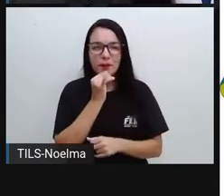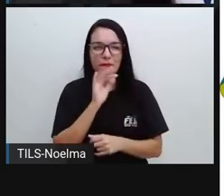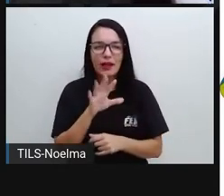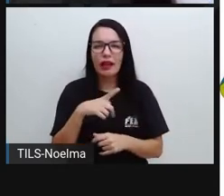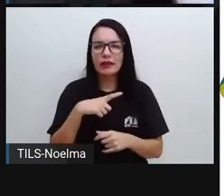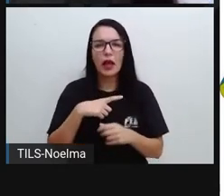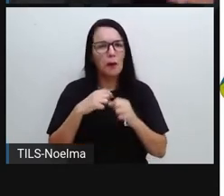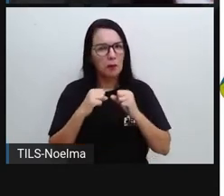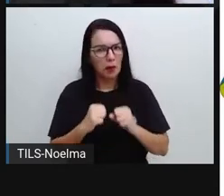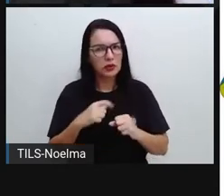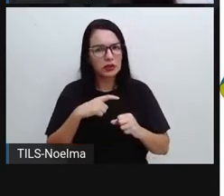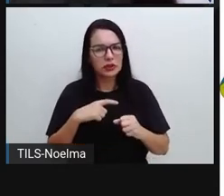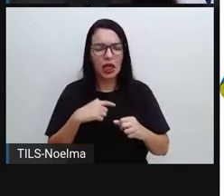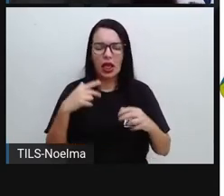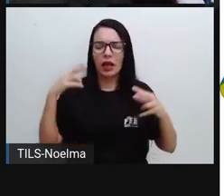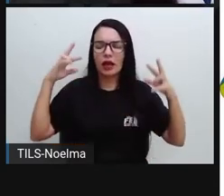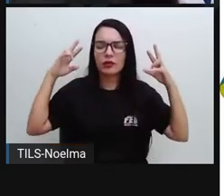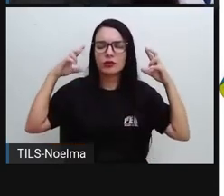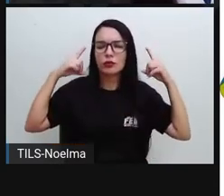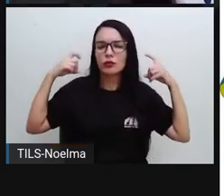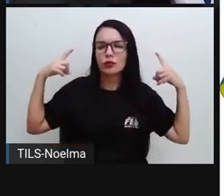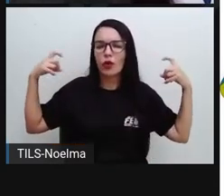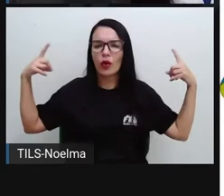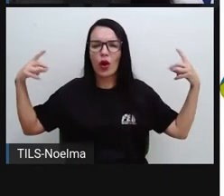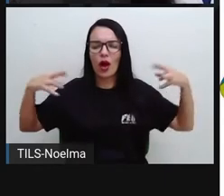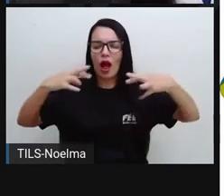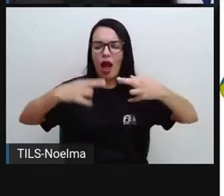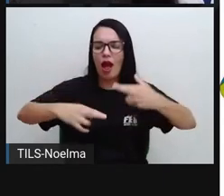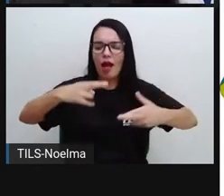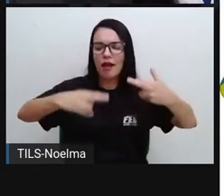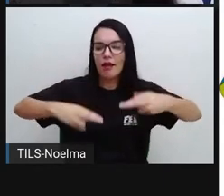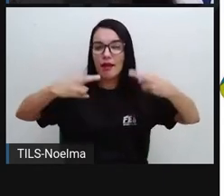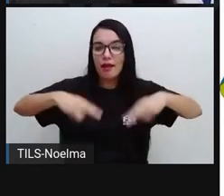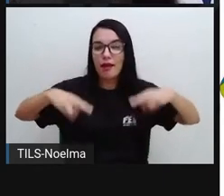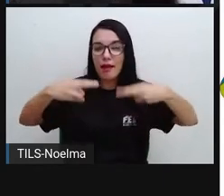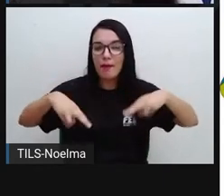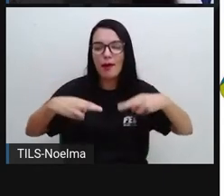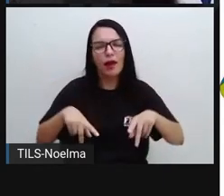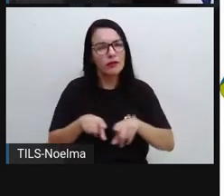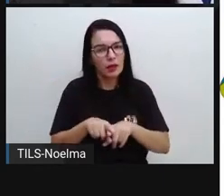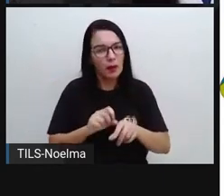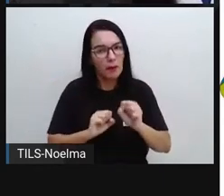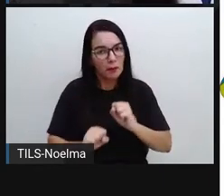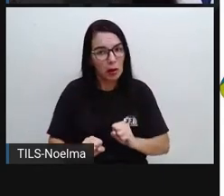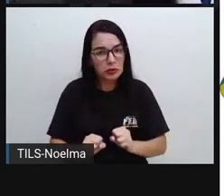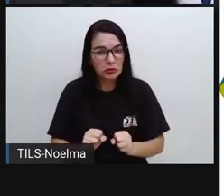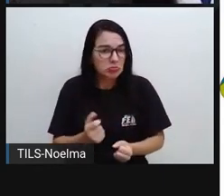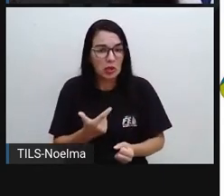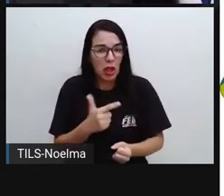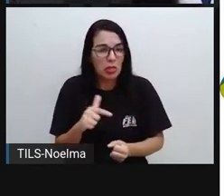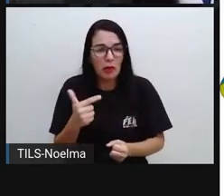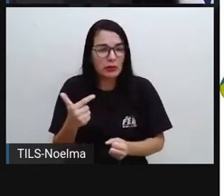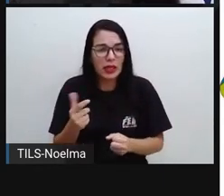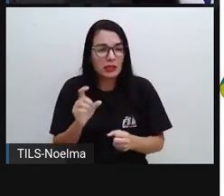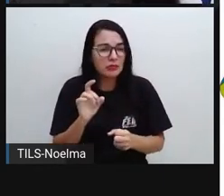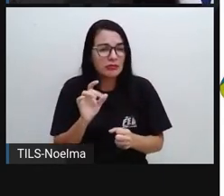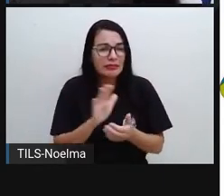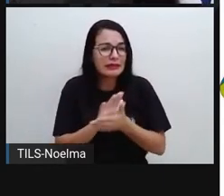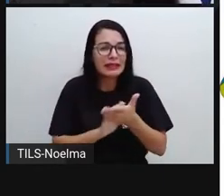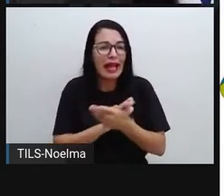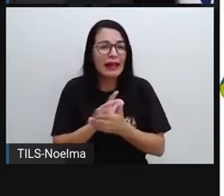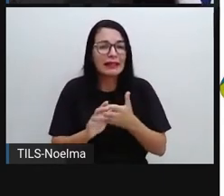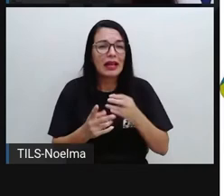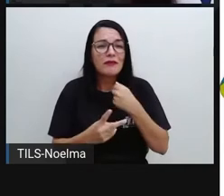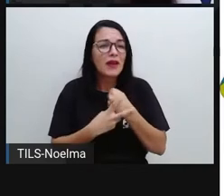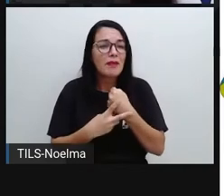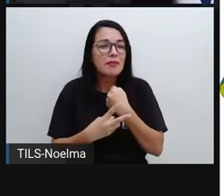sonoridade, né? Os movimentos, ou até a ausência aí da linguagem verbal. Sim, existe poema onde nós não